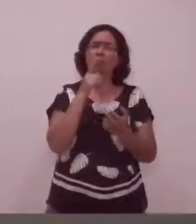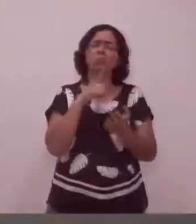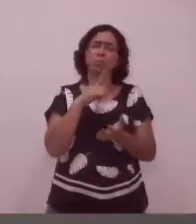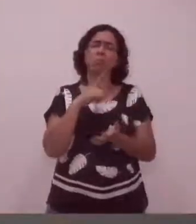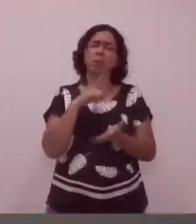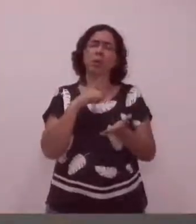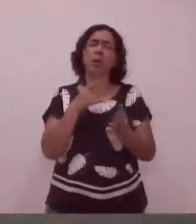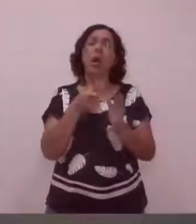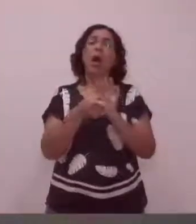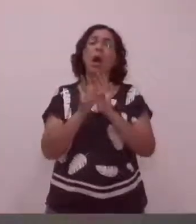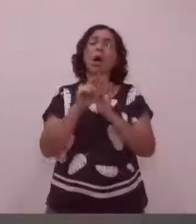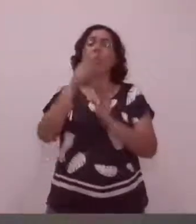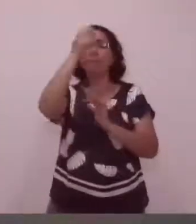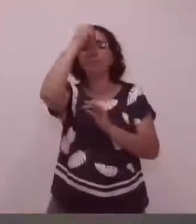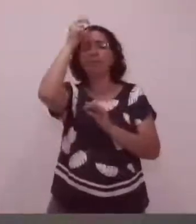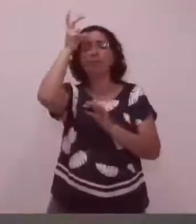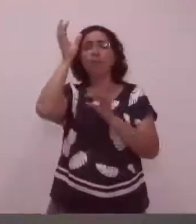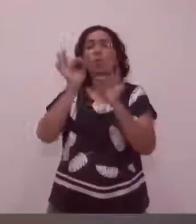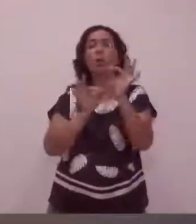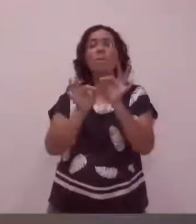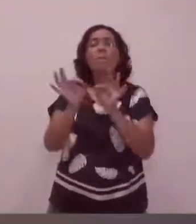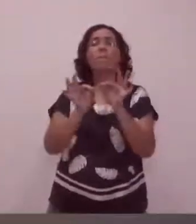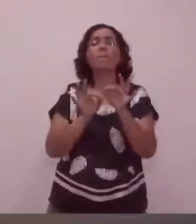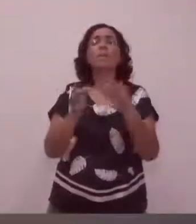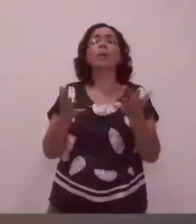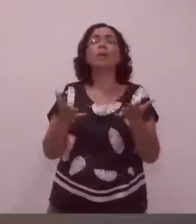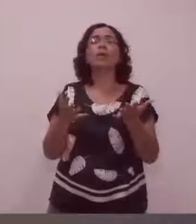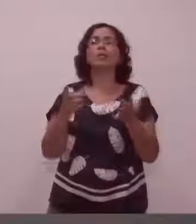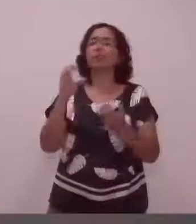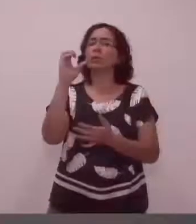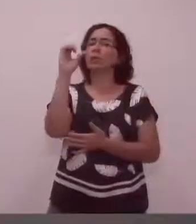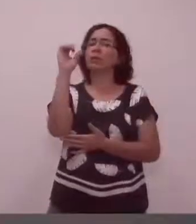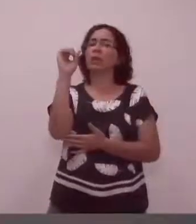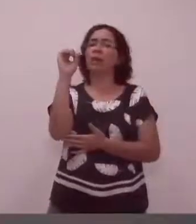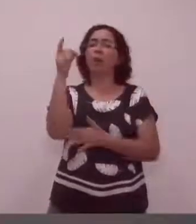E o planejamento da prefeitura? Esse é zero.